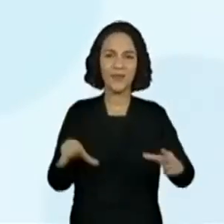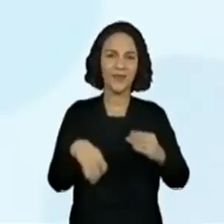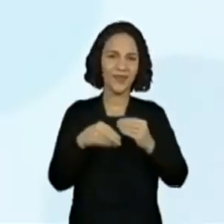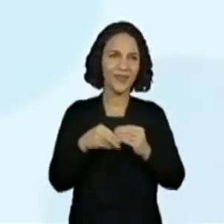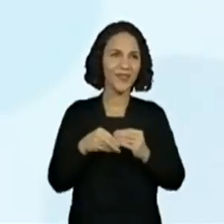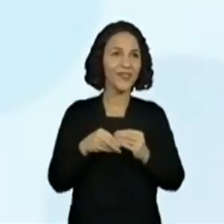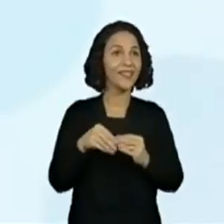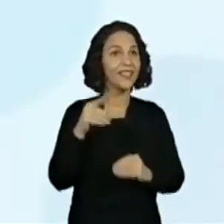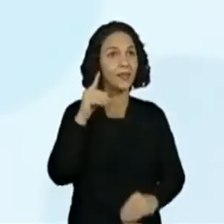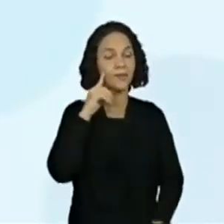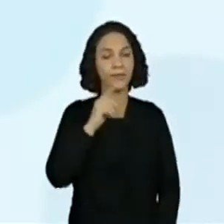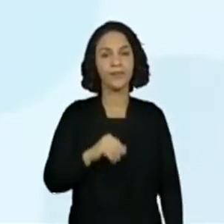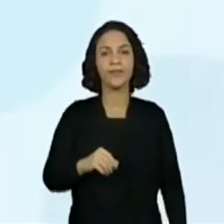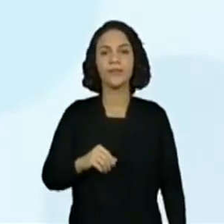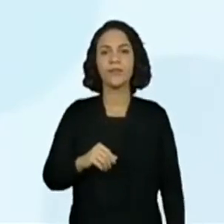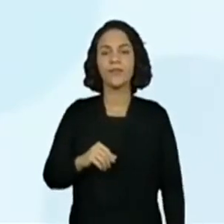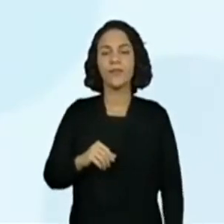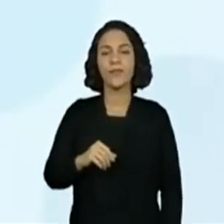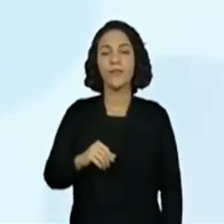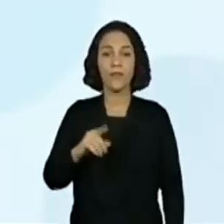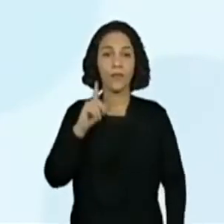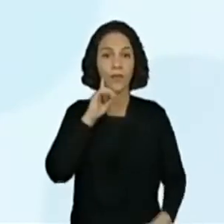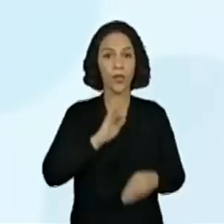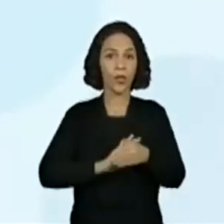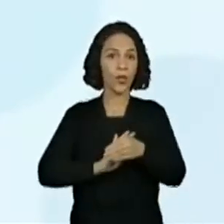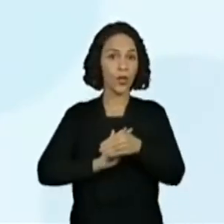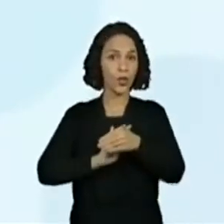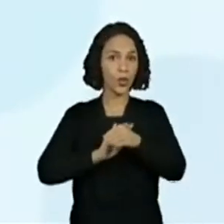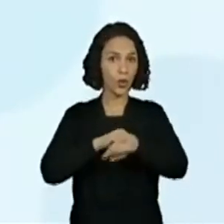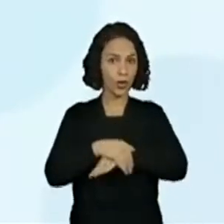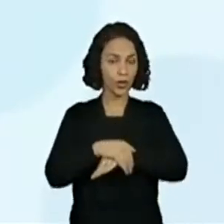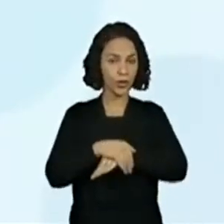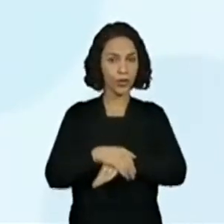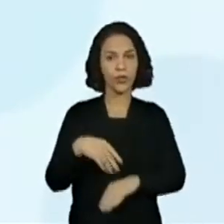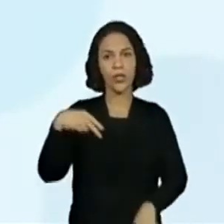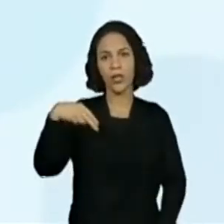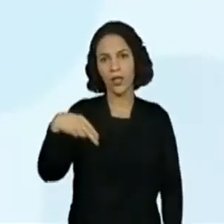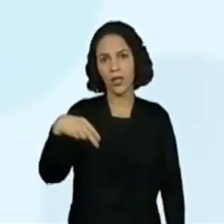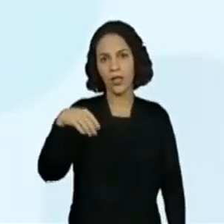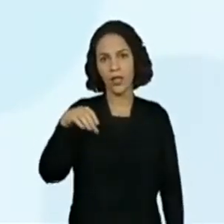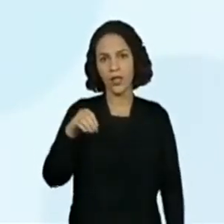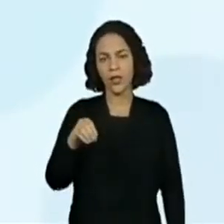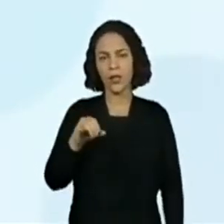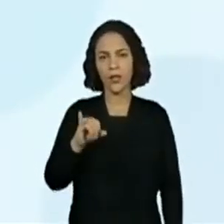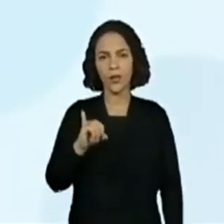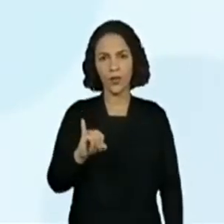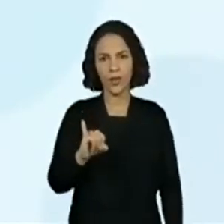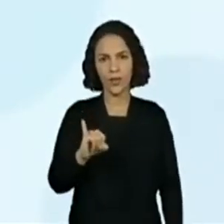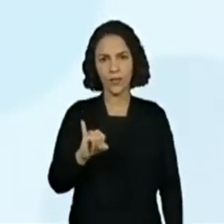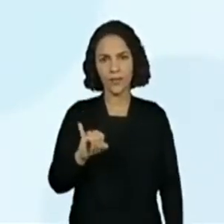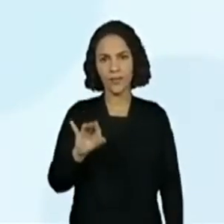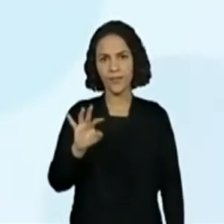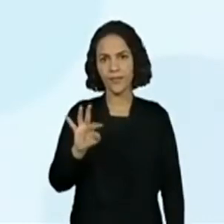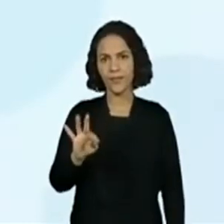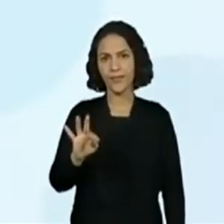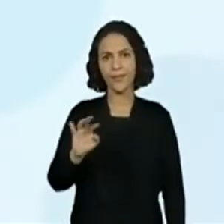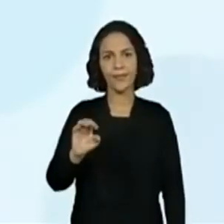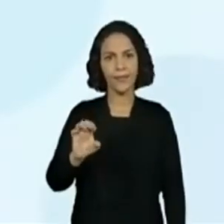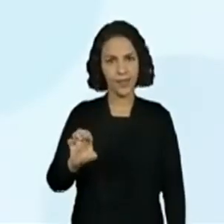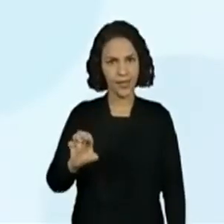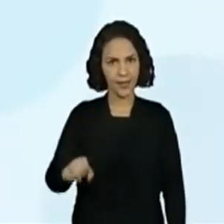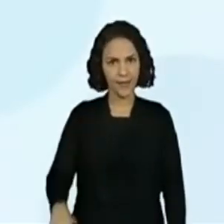No. I. T. Ó lá. Já aparece bem claro o I. Sim. No. T. T.